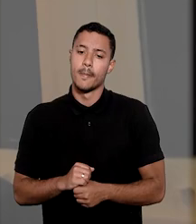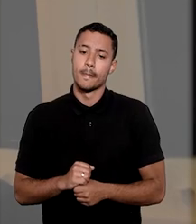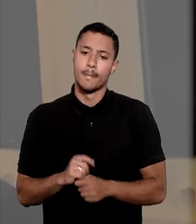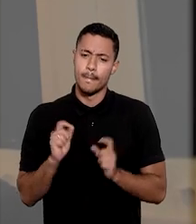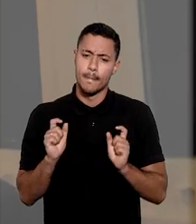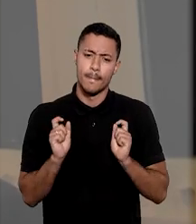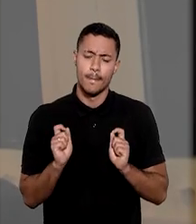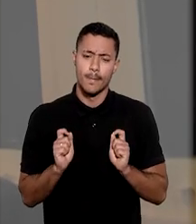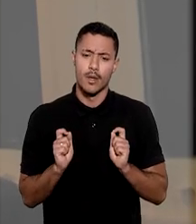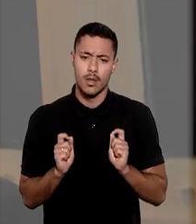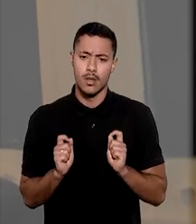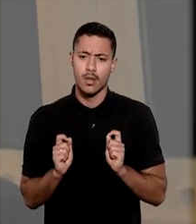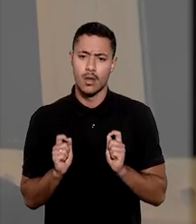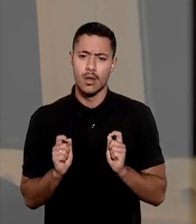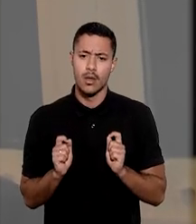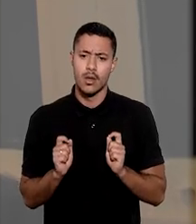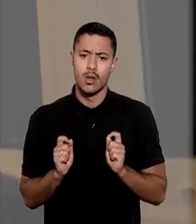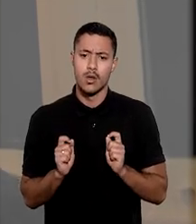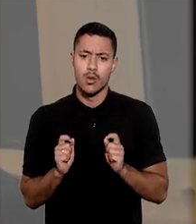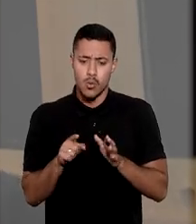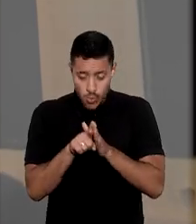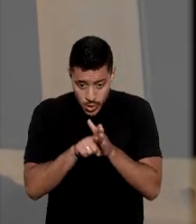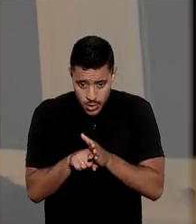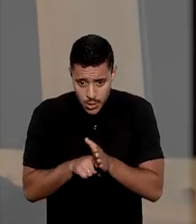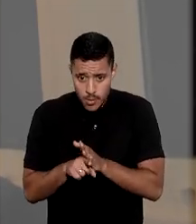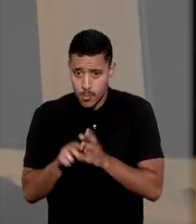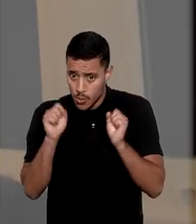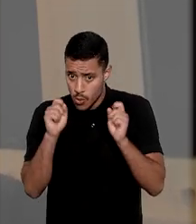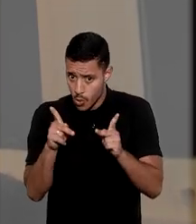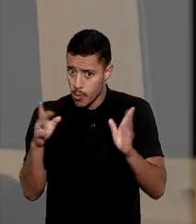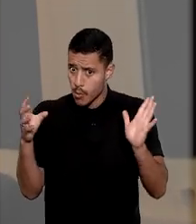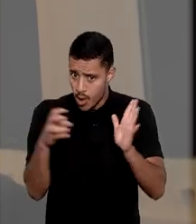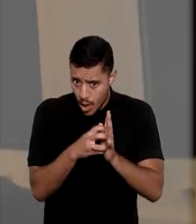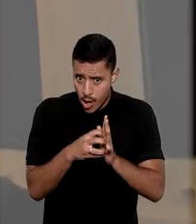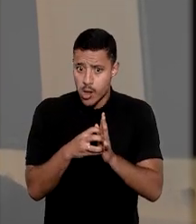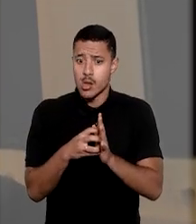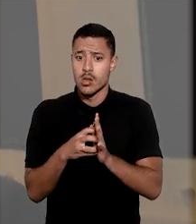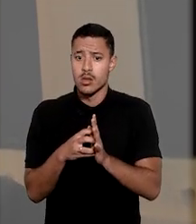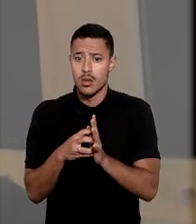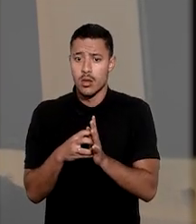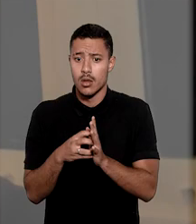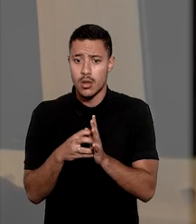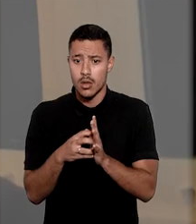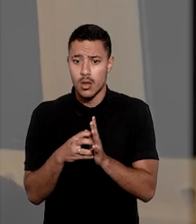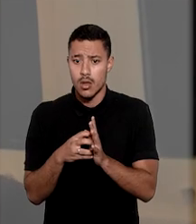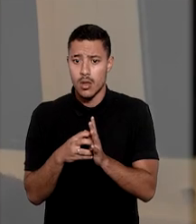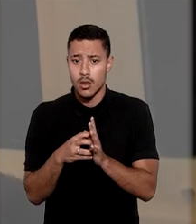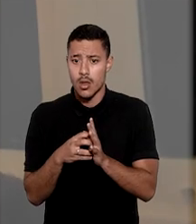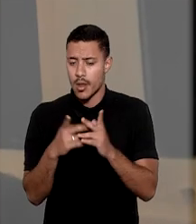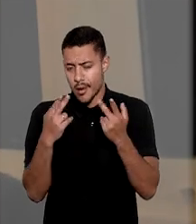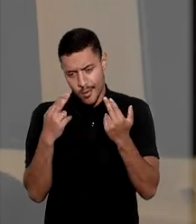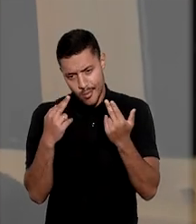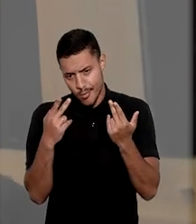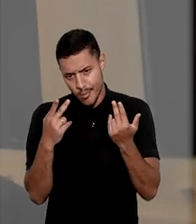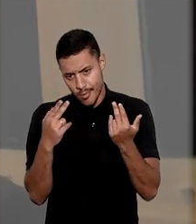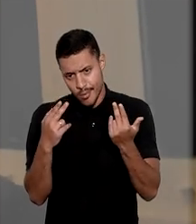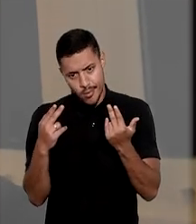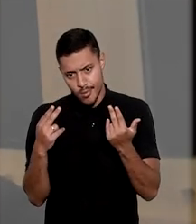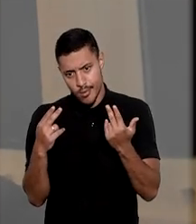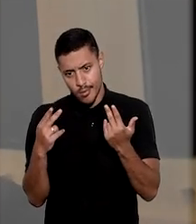um exame positivo para HIV, um teste positivo para HIV, era a mesma coisa